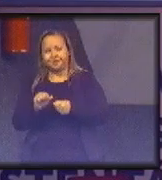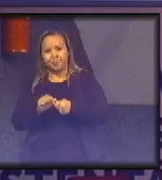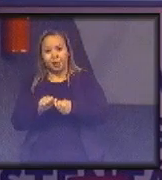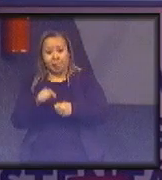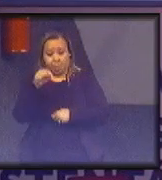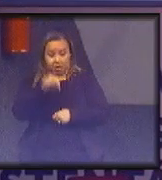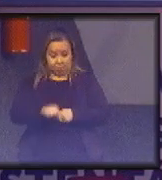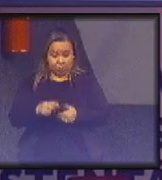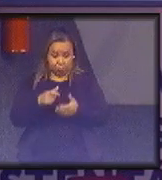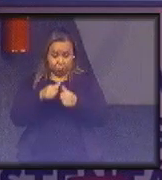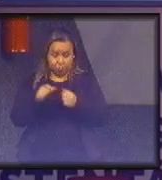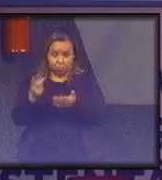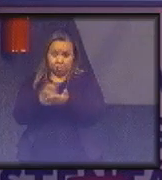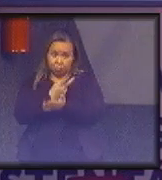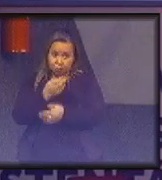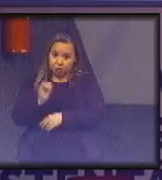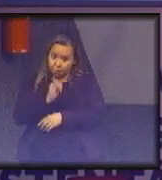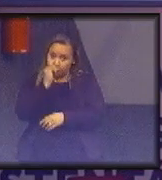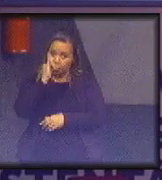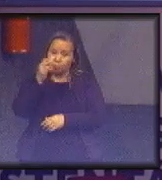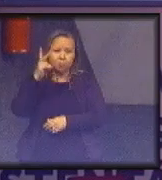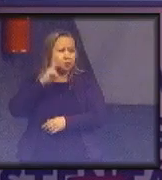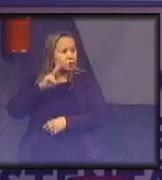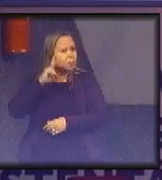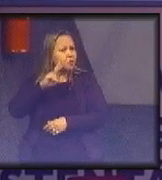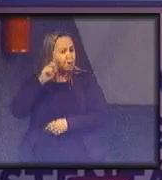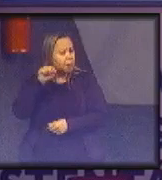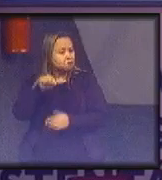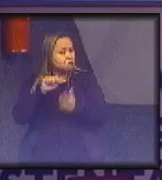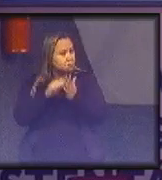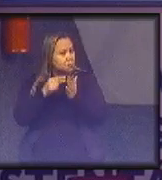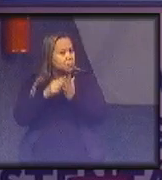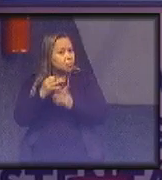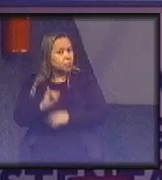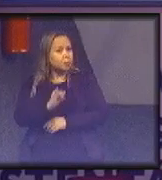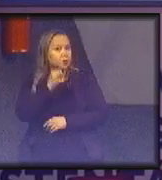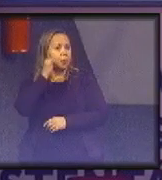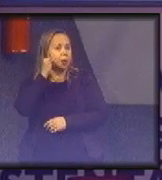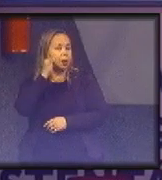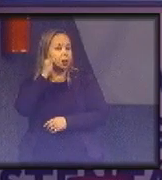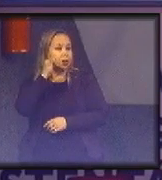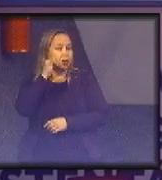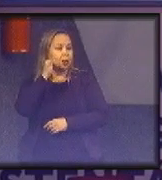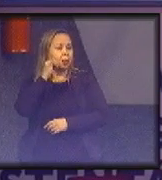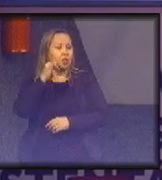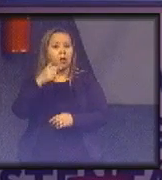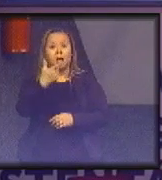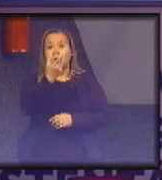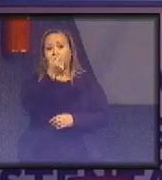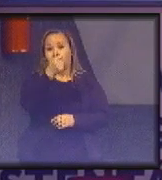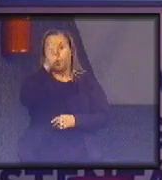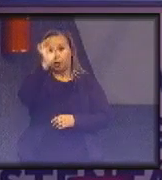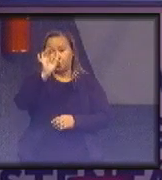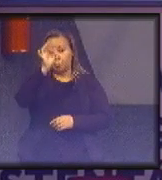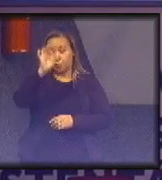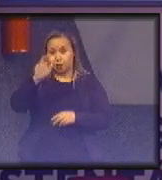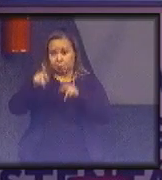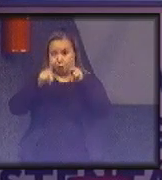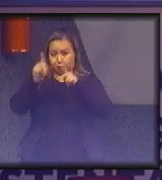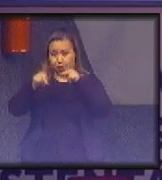acontecendo, e é importante vocês lembrarem desse ponto, quando 20% da população mundial